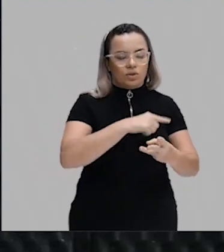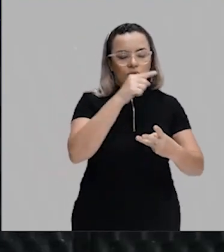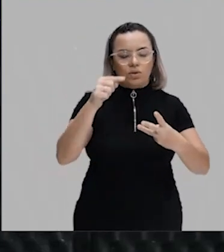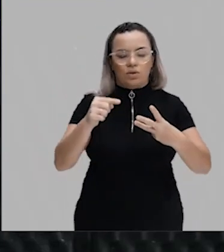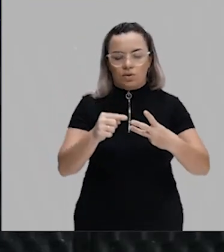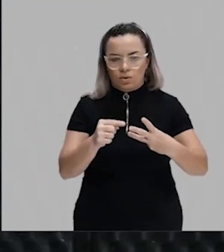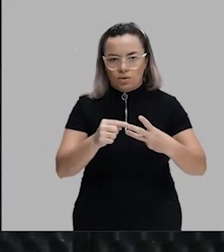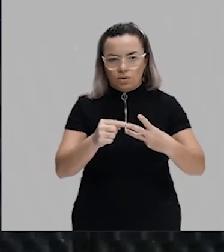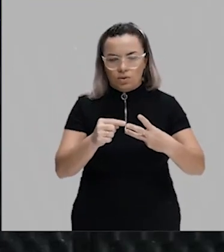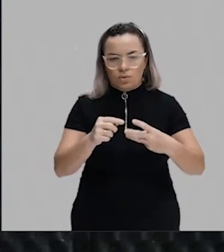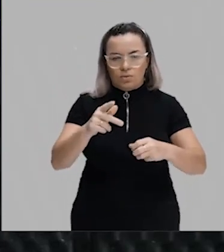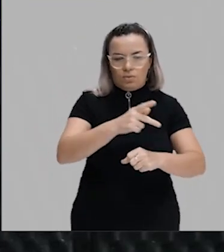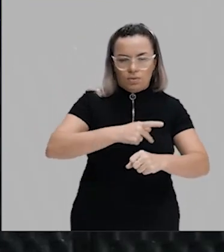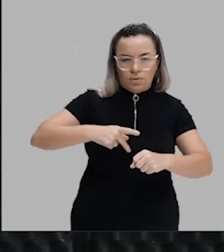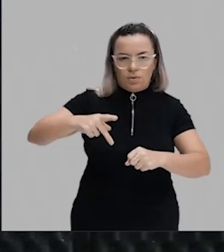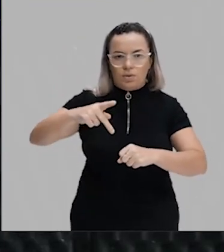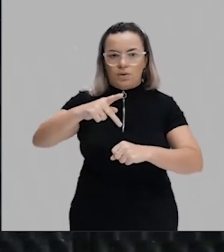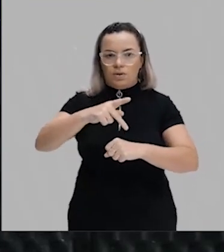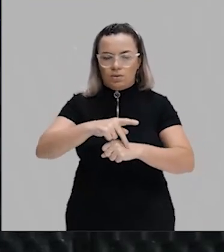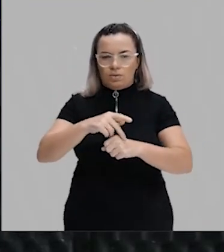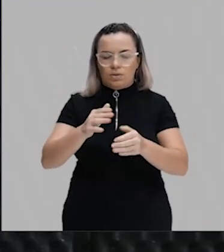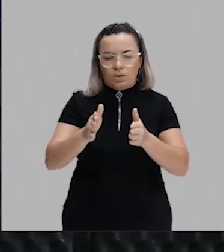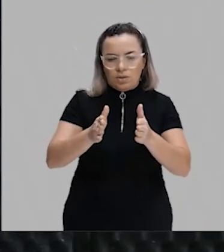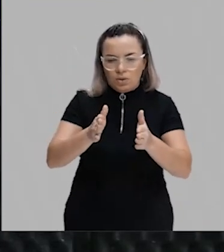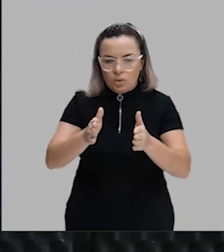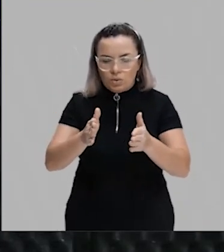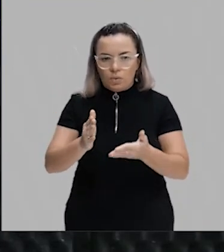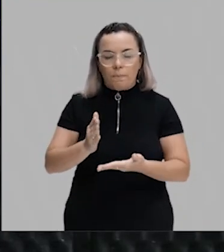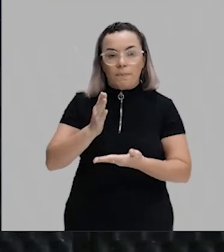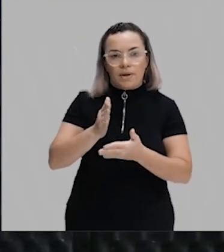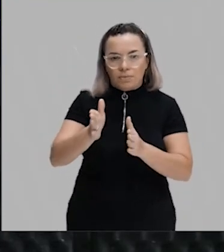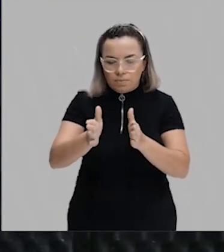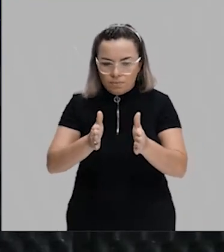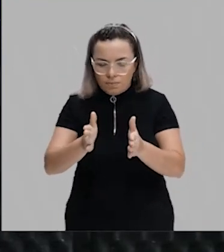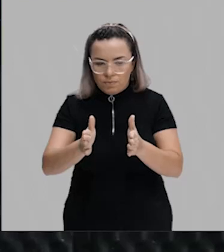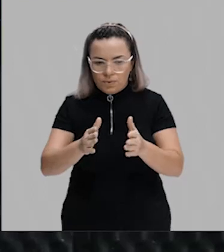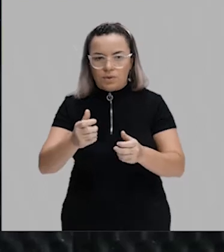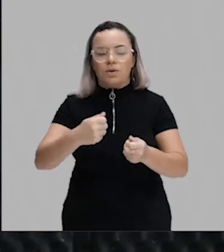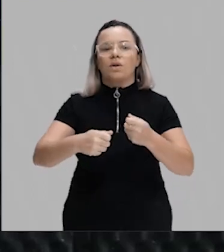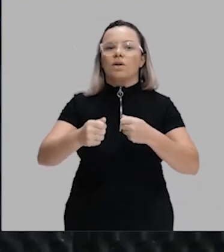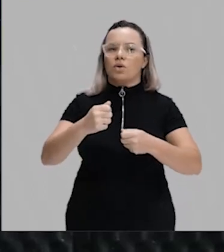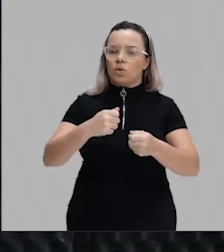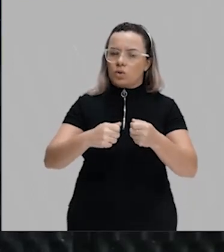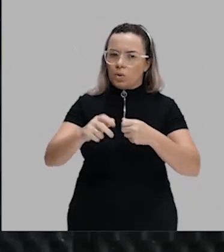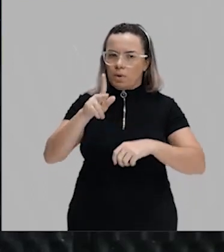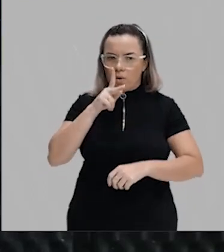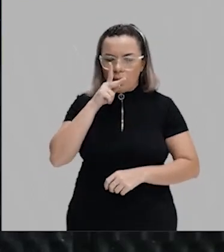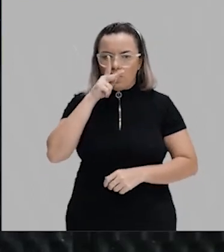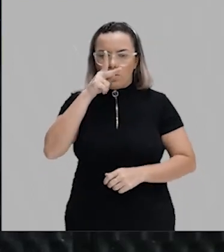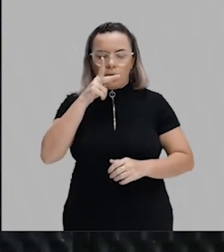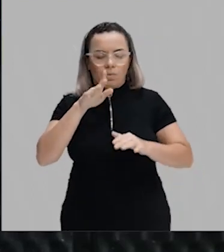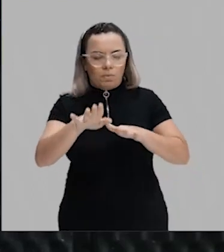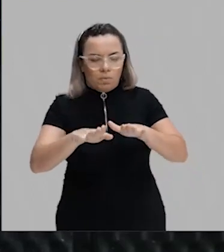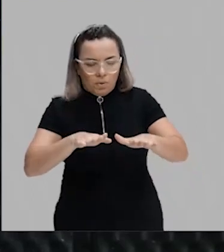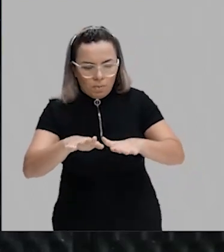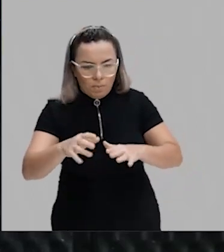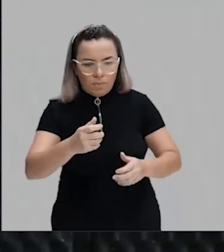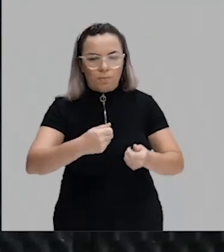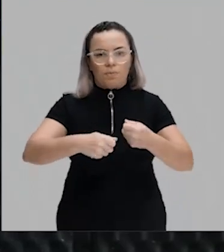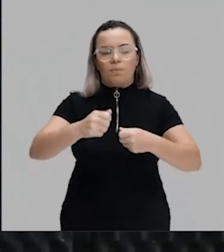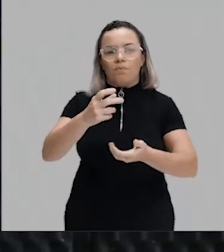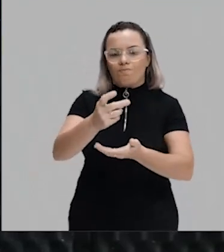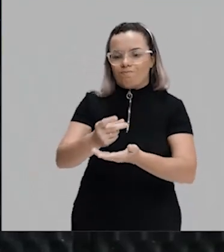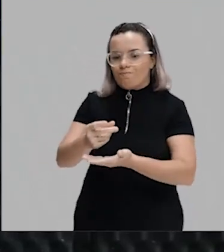países que estão no termo intermediário, galera. São países que têm economias fortes, movimentam um grande capital,